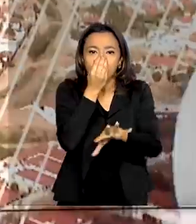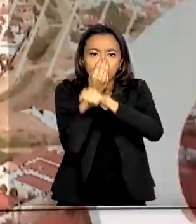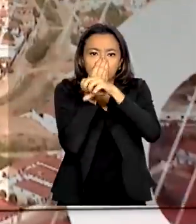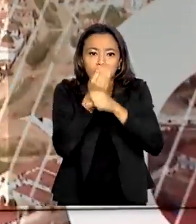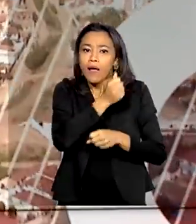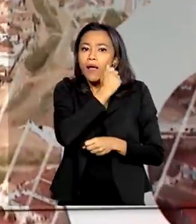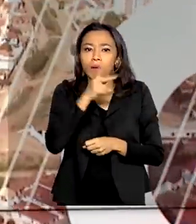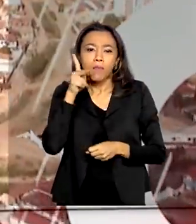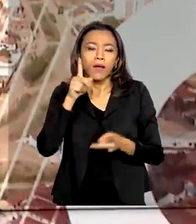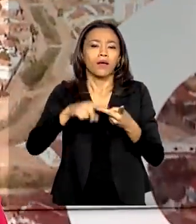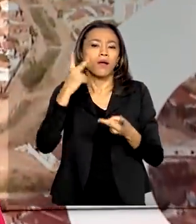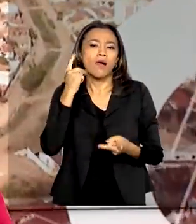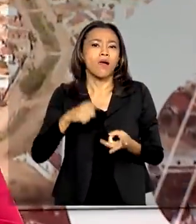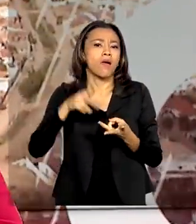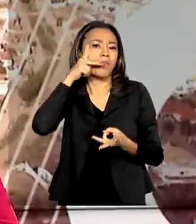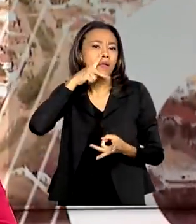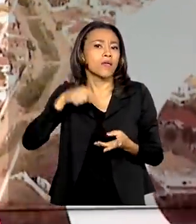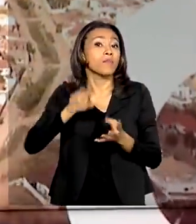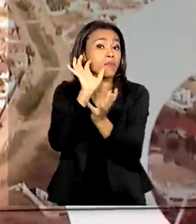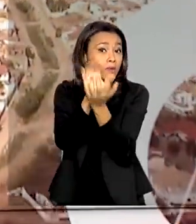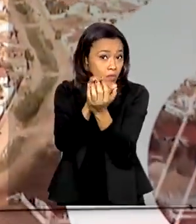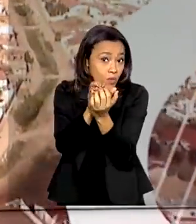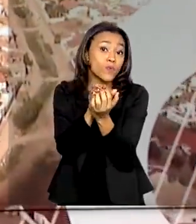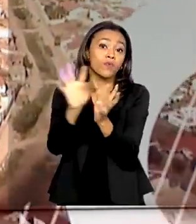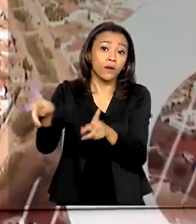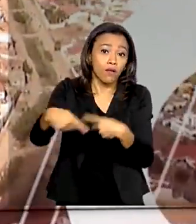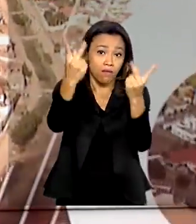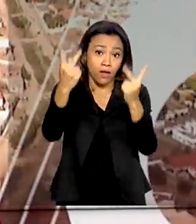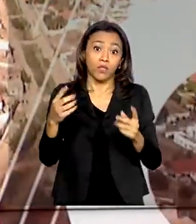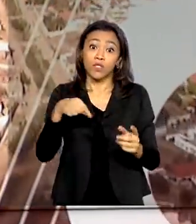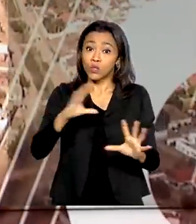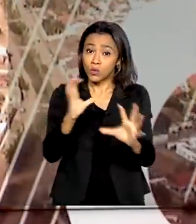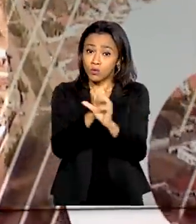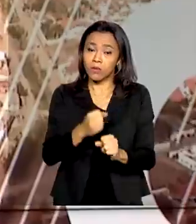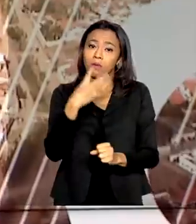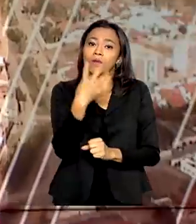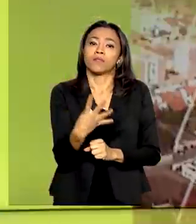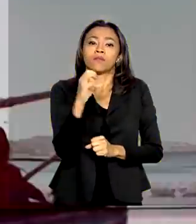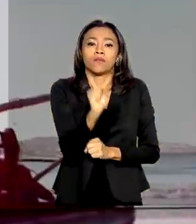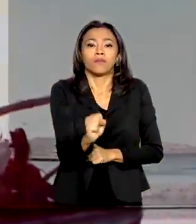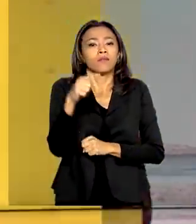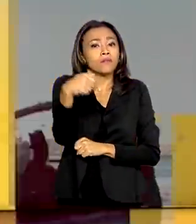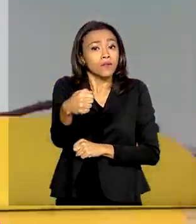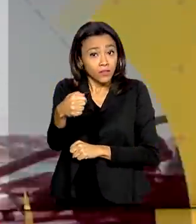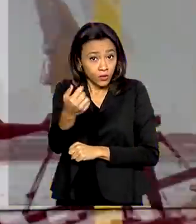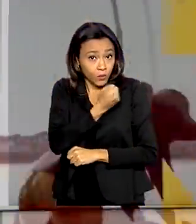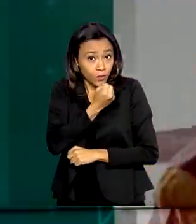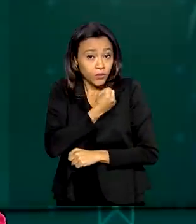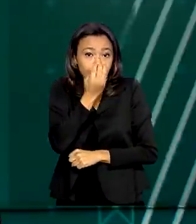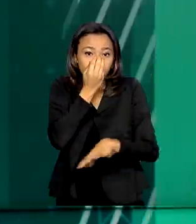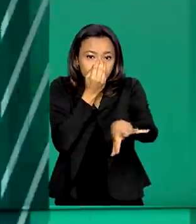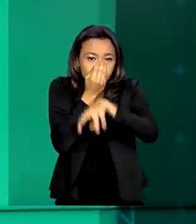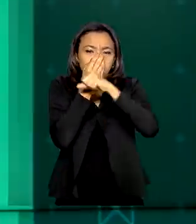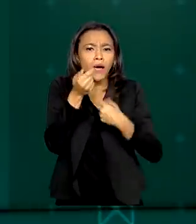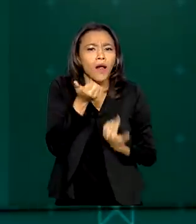Amapá, Ceará, Paraíba e Pernambuco. Com isso, chega a 487 o número de equipamentos distribuídos para